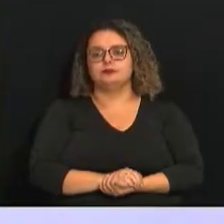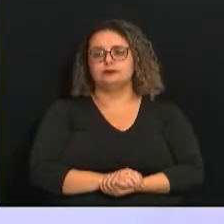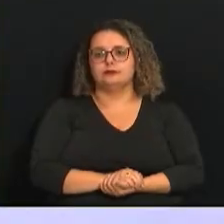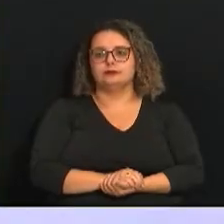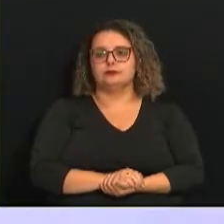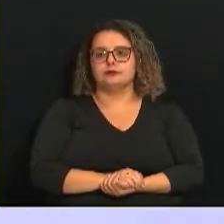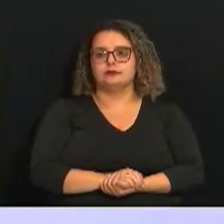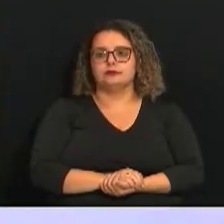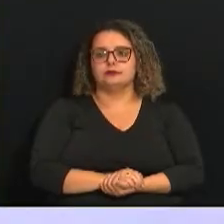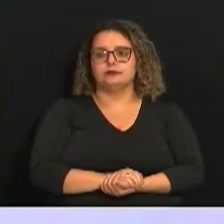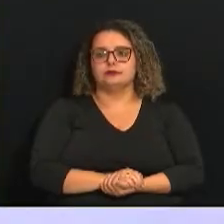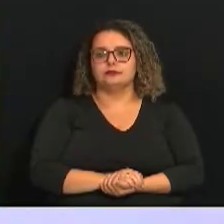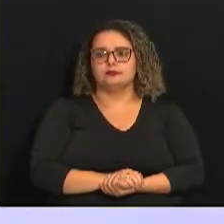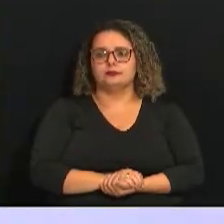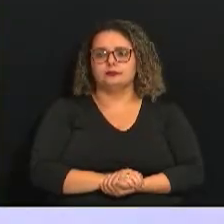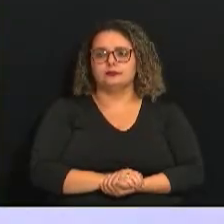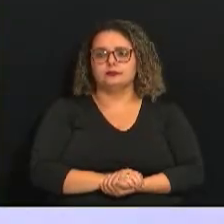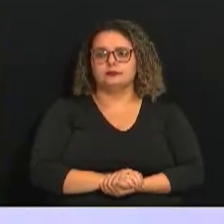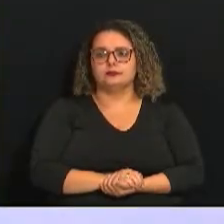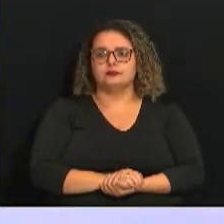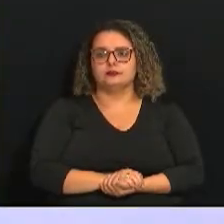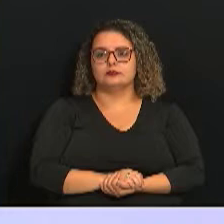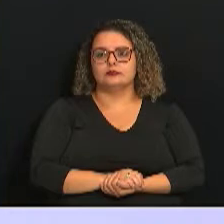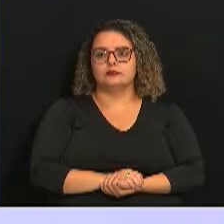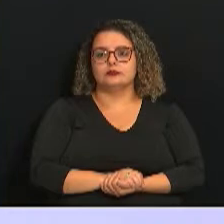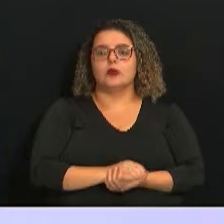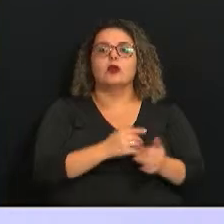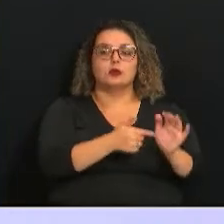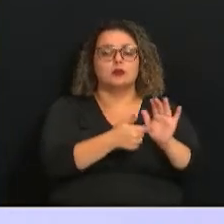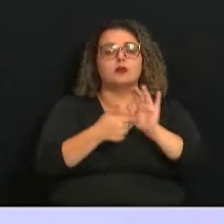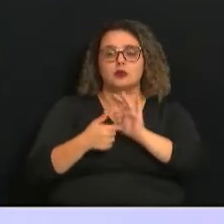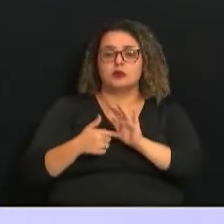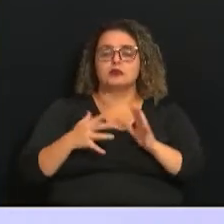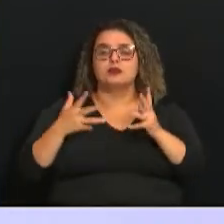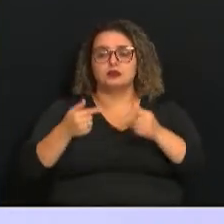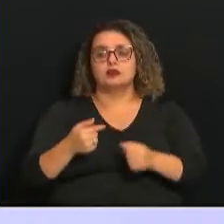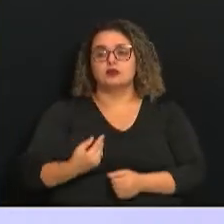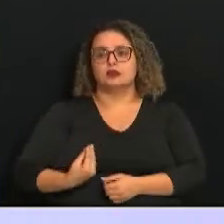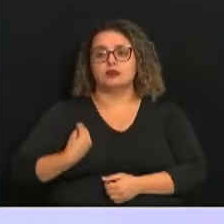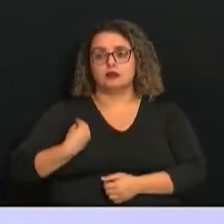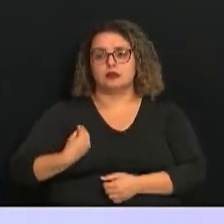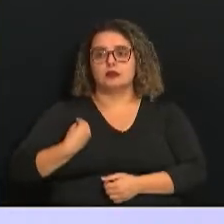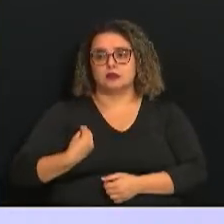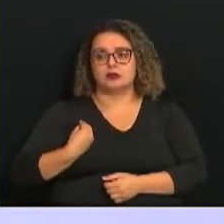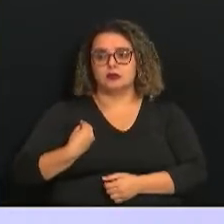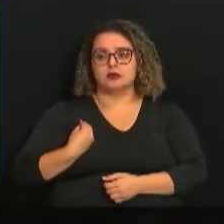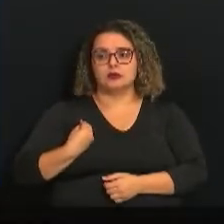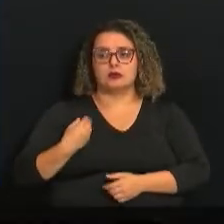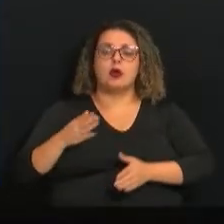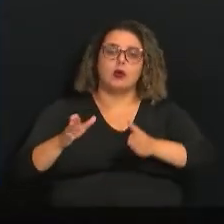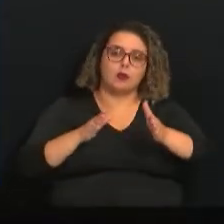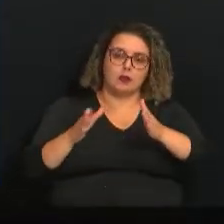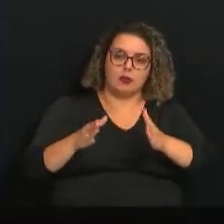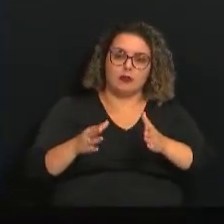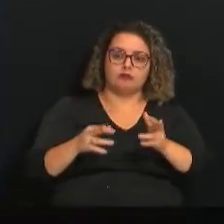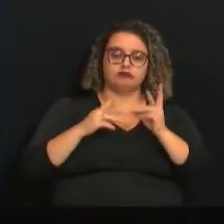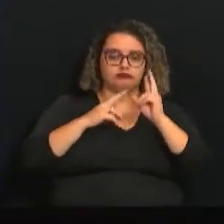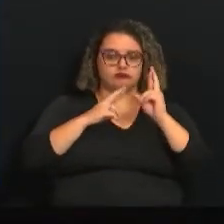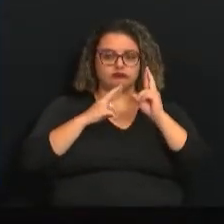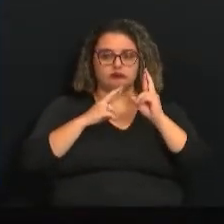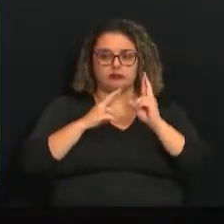E aqui eu acho que o que mostra o que a gente está vivendo, e que era acho que um momento extremamente esperado,